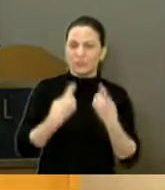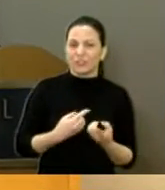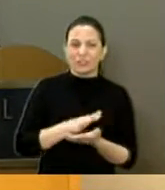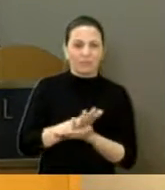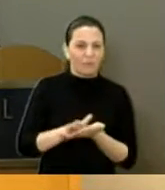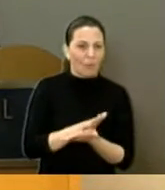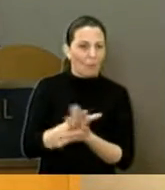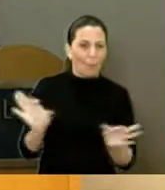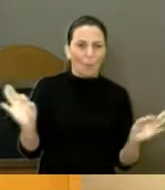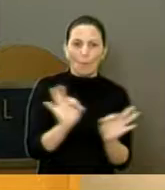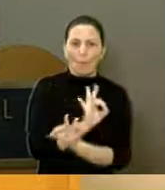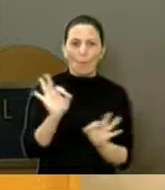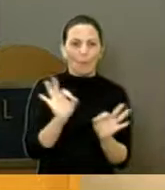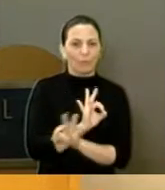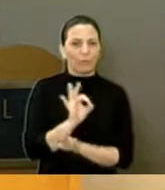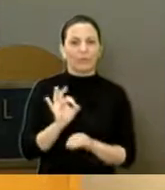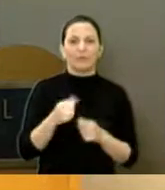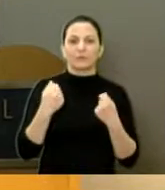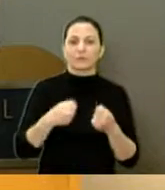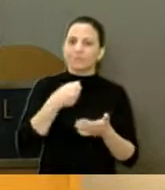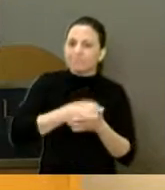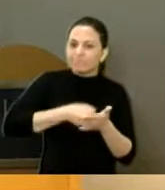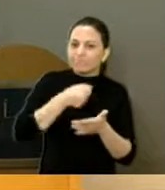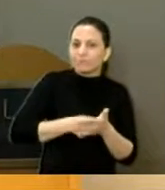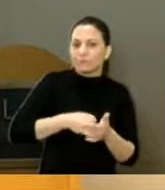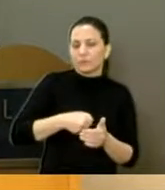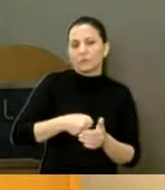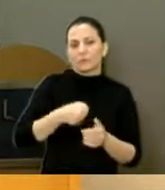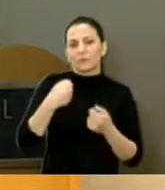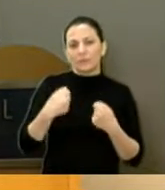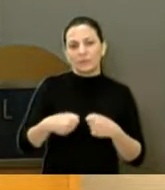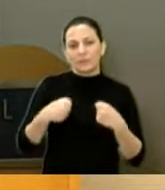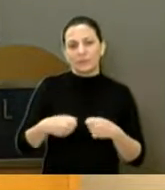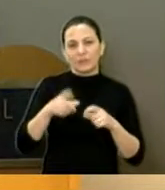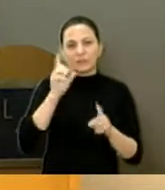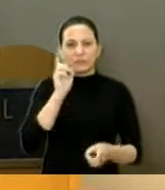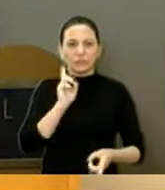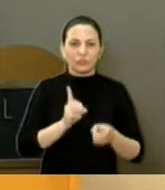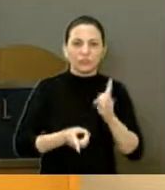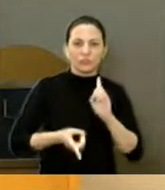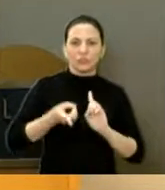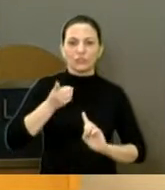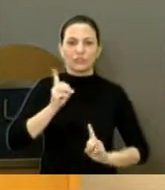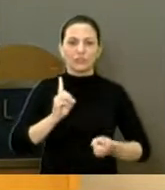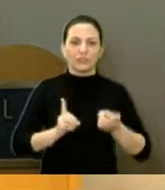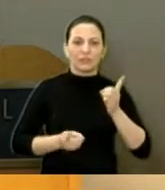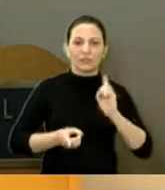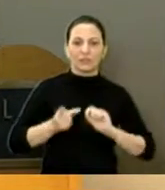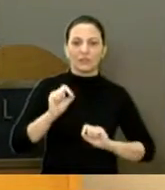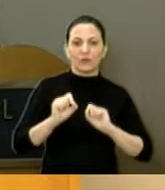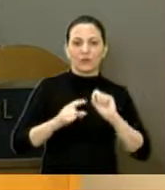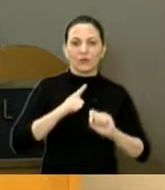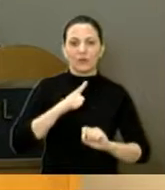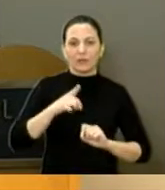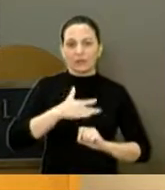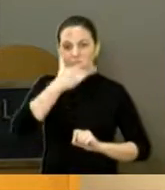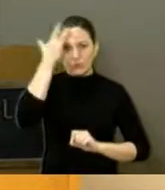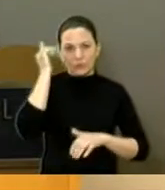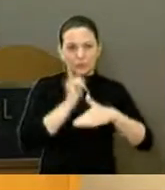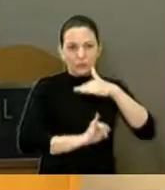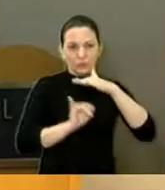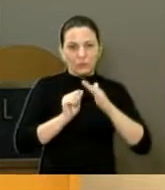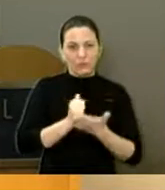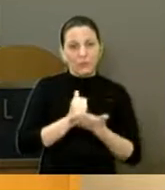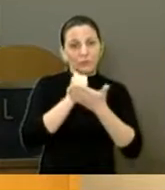Então, gente vai cobrar isso aí e pedir para vocês que a gente faça de forma digna e que, se as entidades puderem ajudar